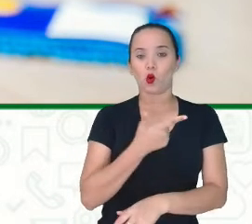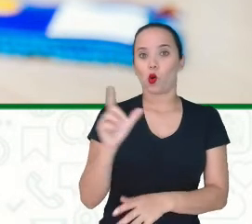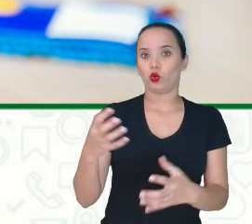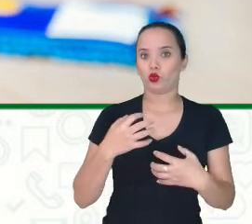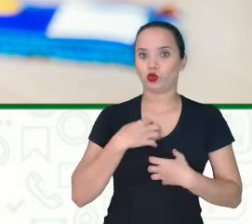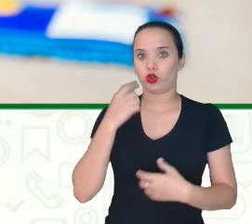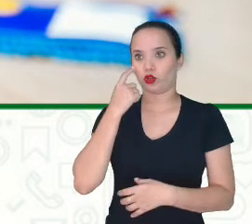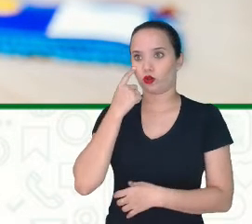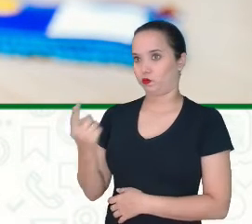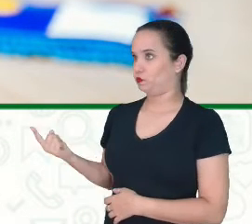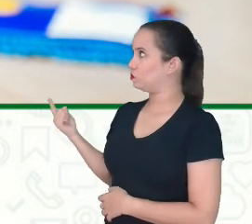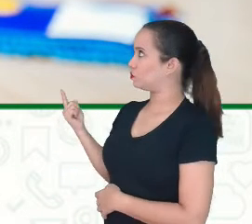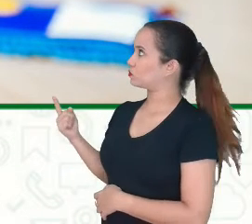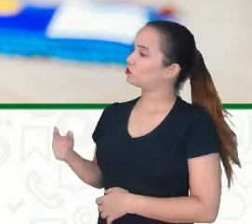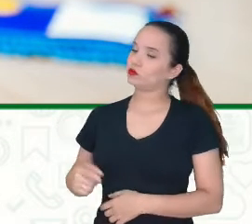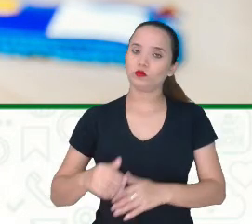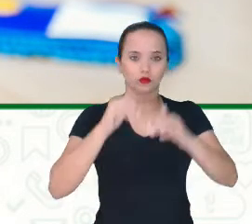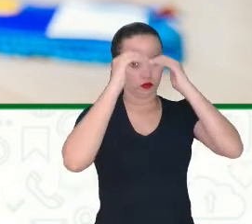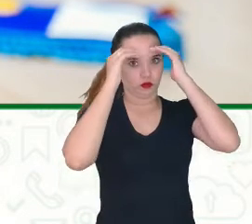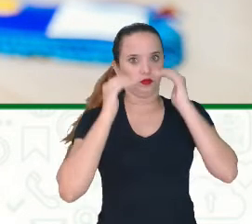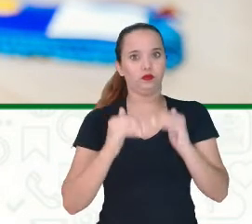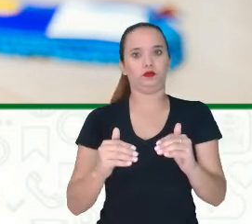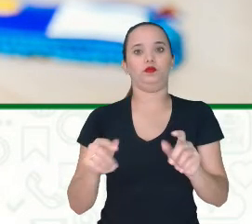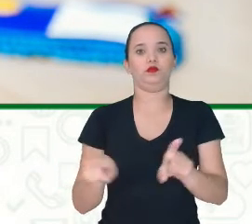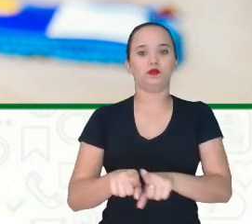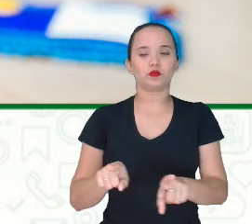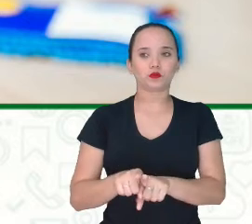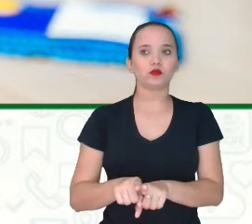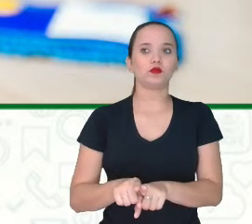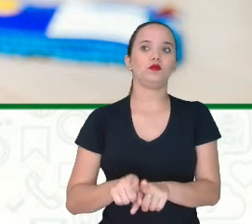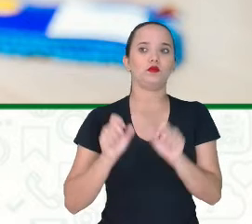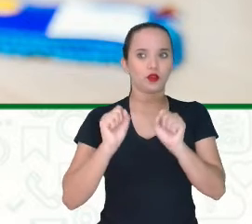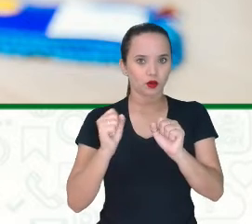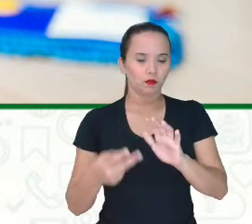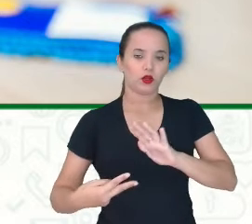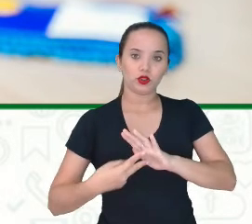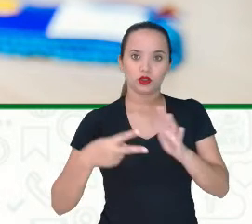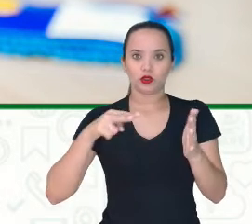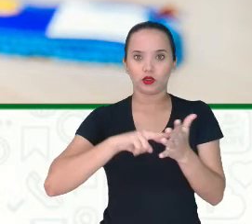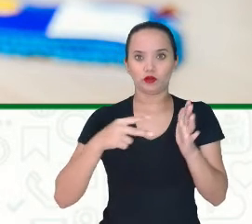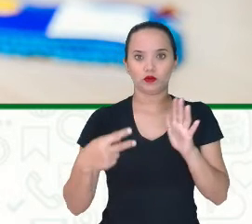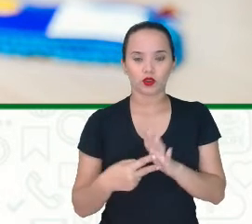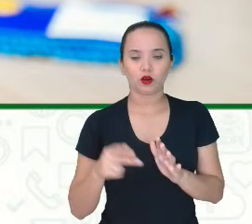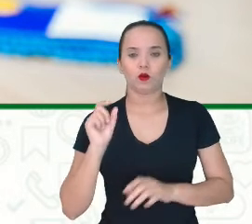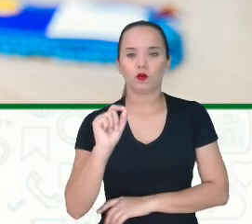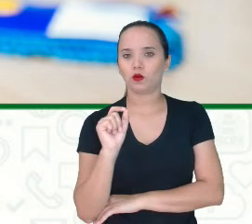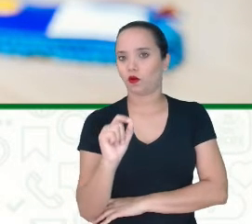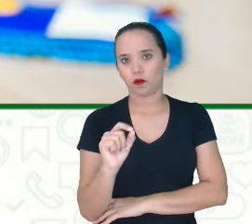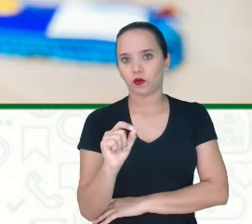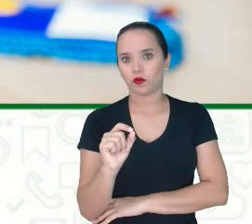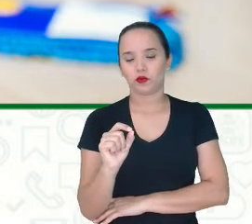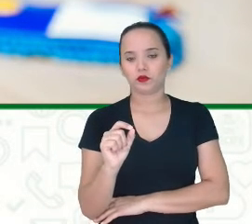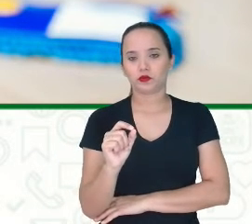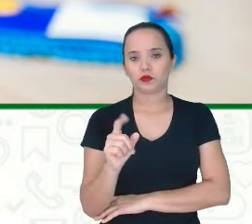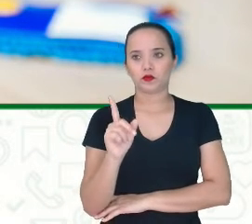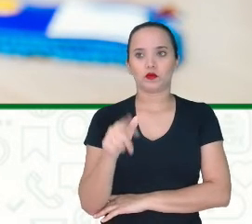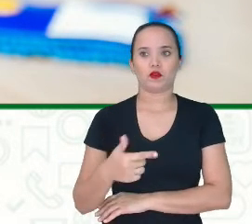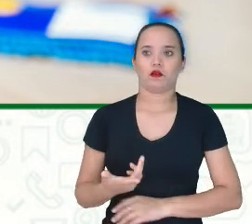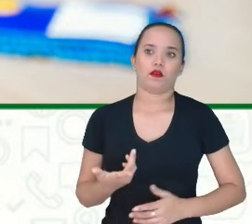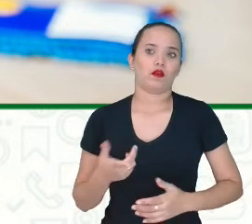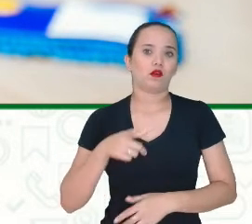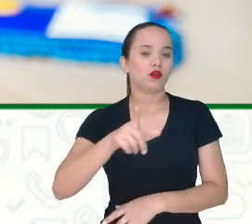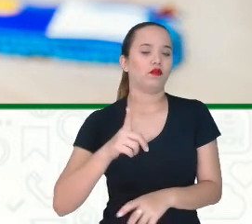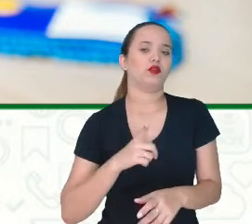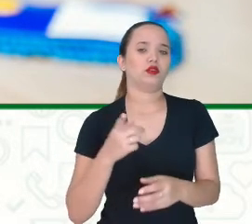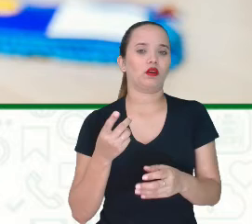Este respeitar também Pode significar Olha quase que não sai E demonstrar a preço Quando você faz